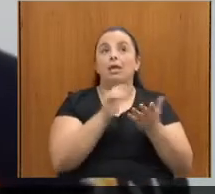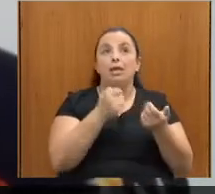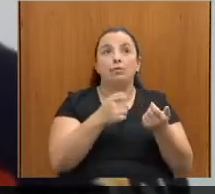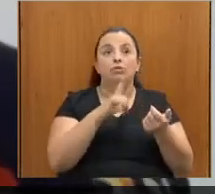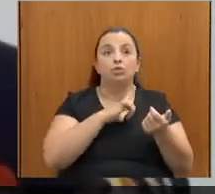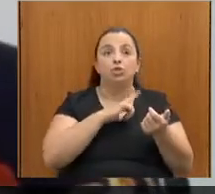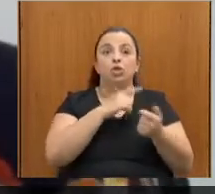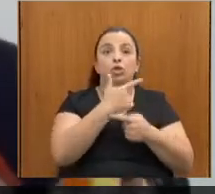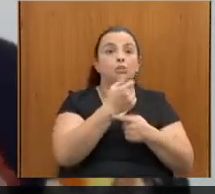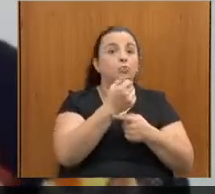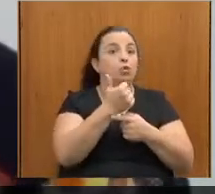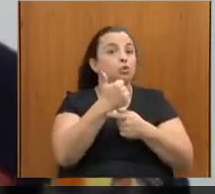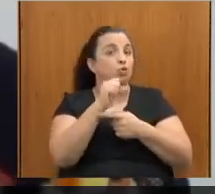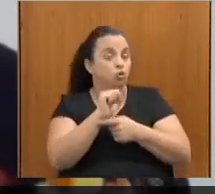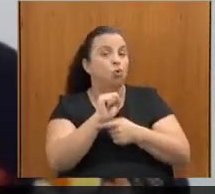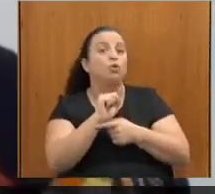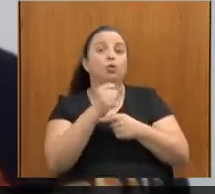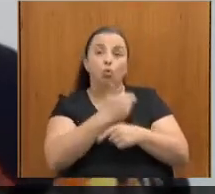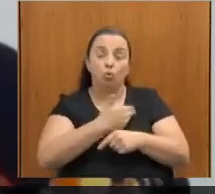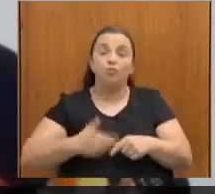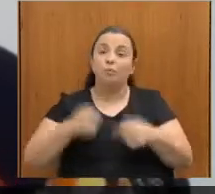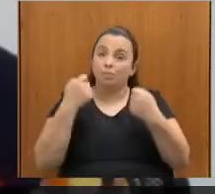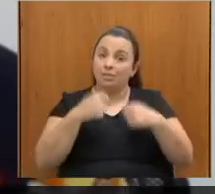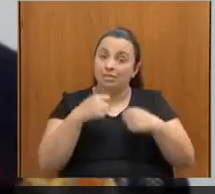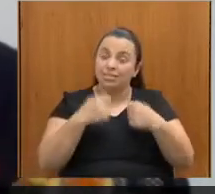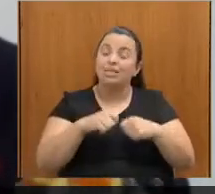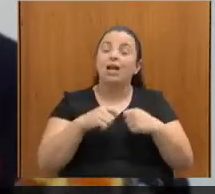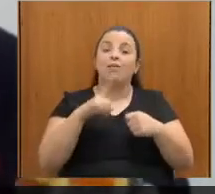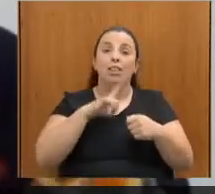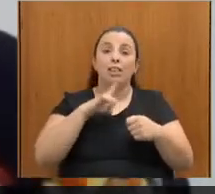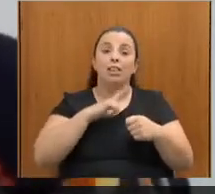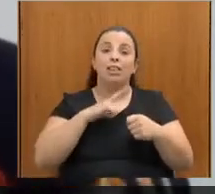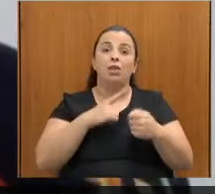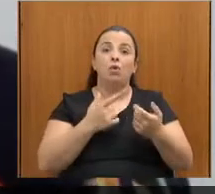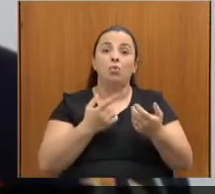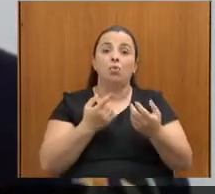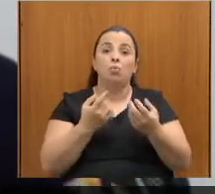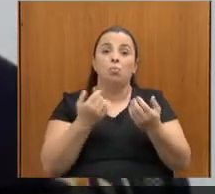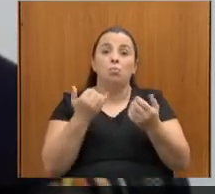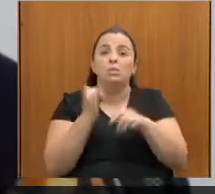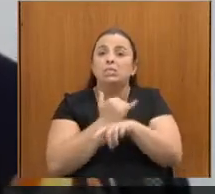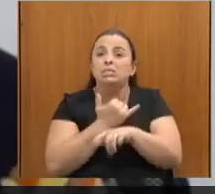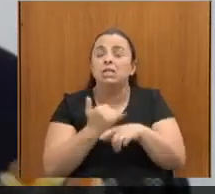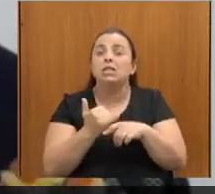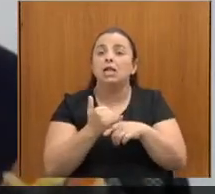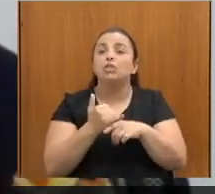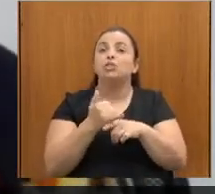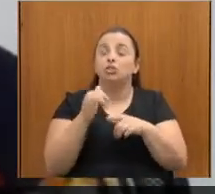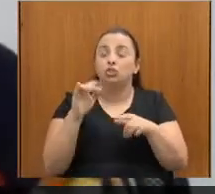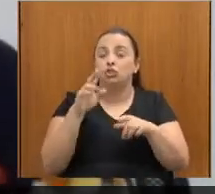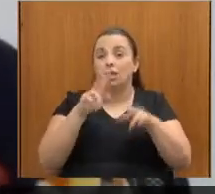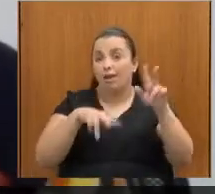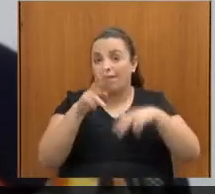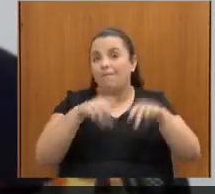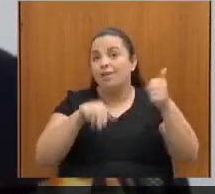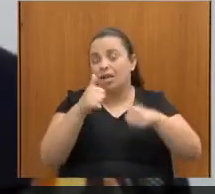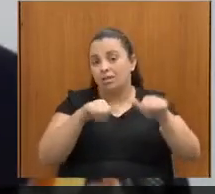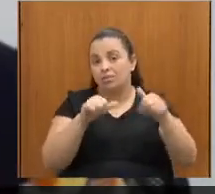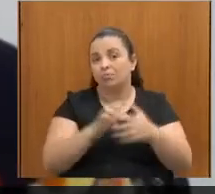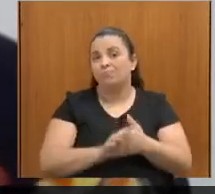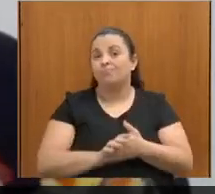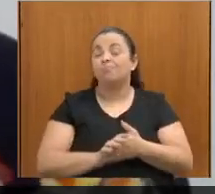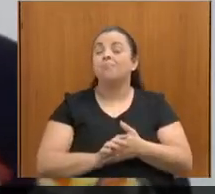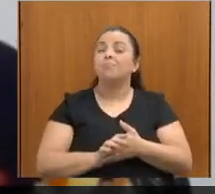avaliação. Esse instrumento vem sendo discutido tecnicamente, já foi validado pela Universidade de Brasília, ele passa por uma série de